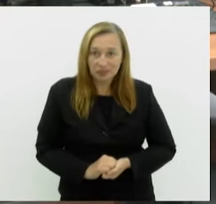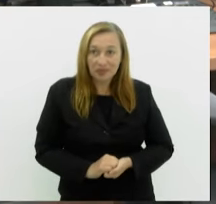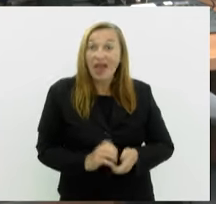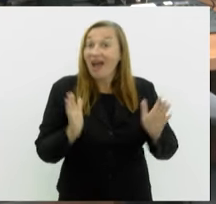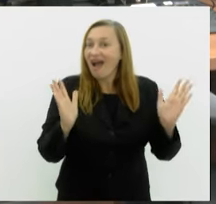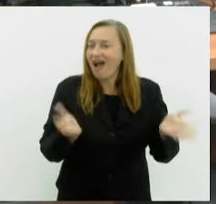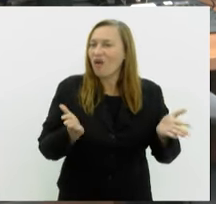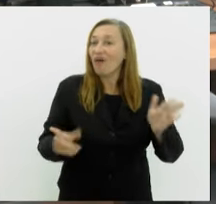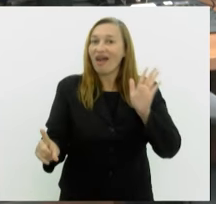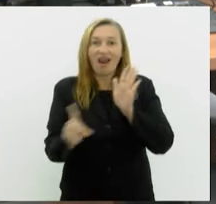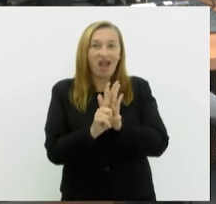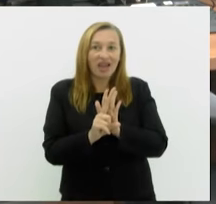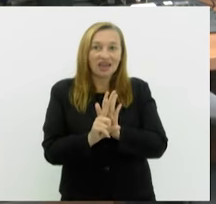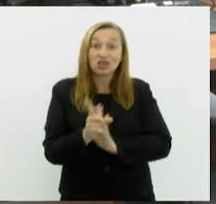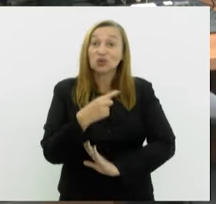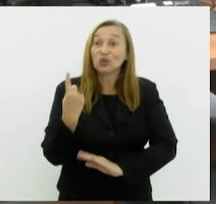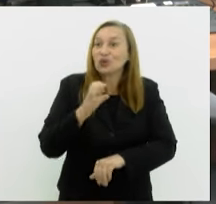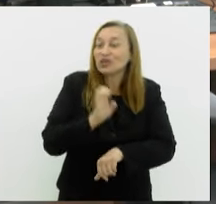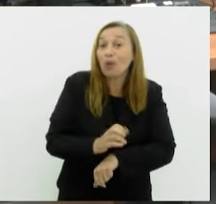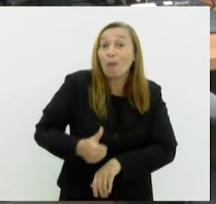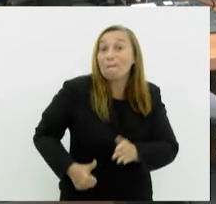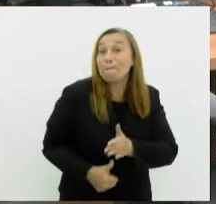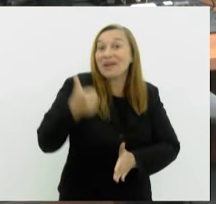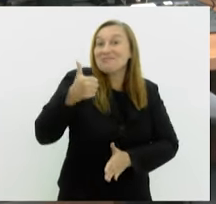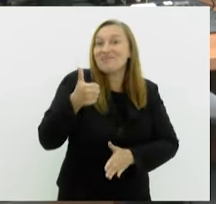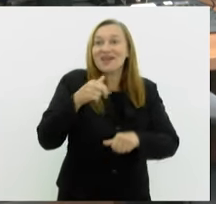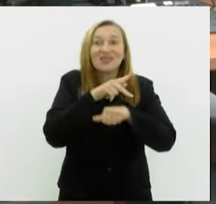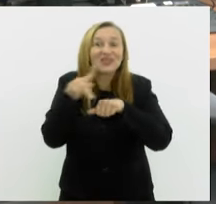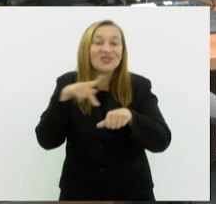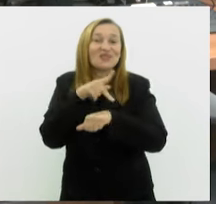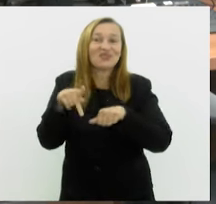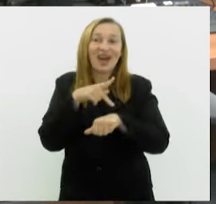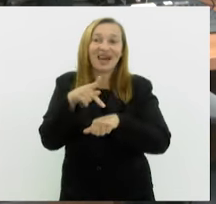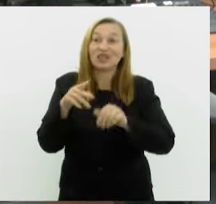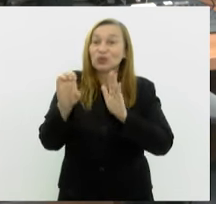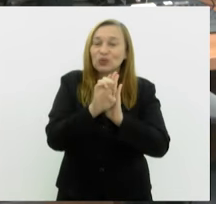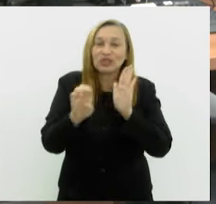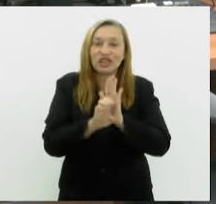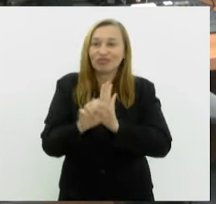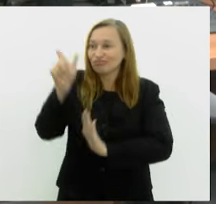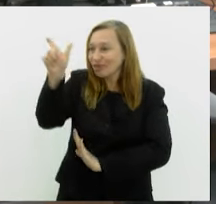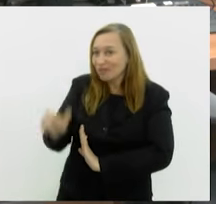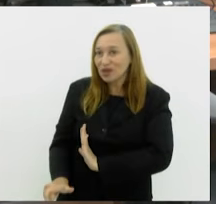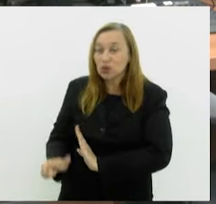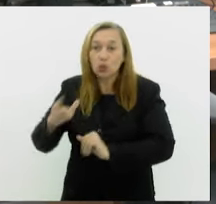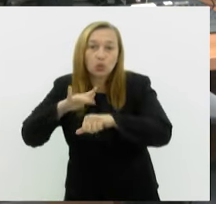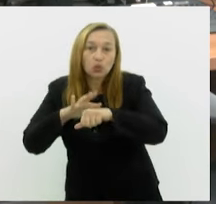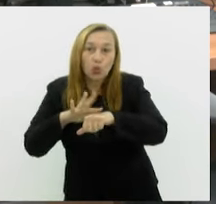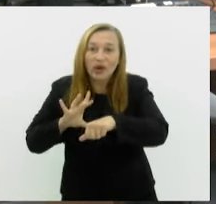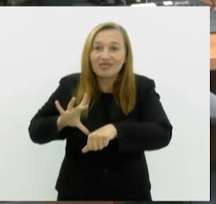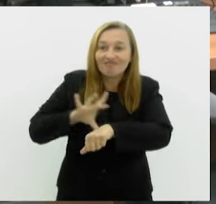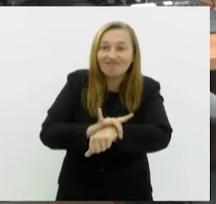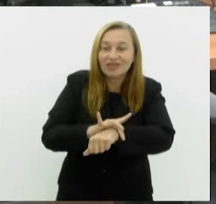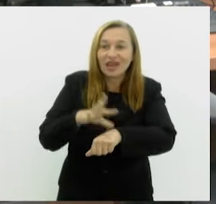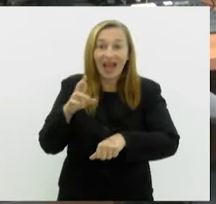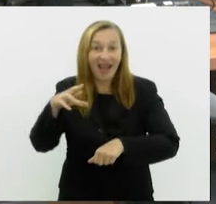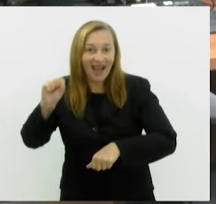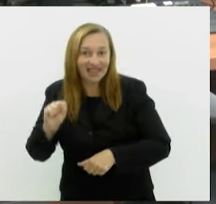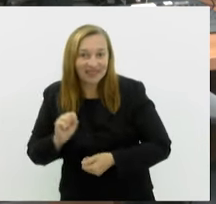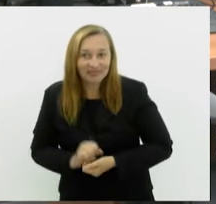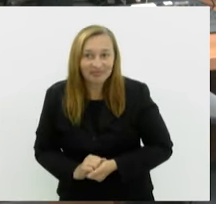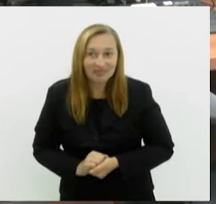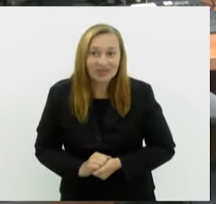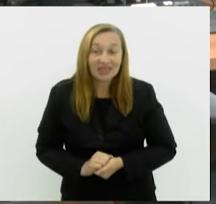Agora é lei. O nosso Estado é o primeiro do país a contar com o Estatuto da Pessoa com Doença Crônica Complexa e Rara.